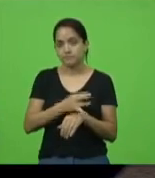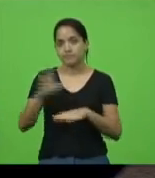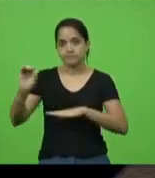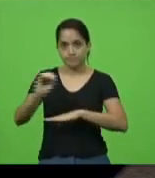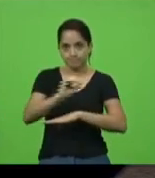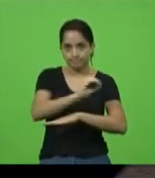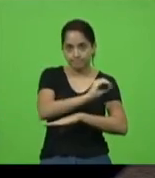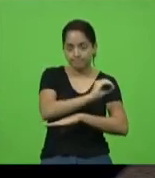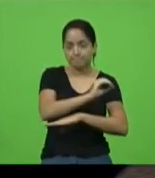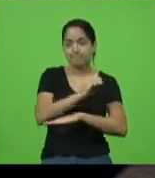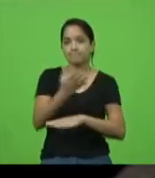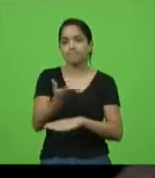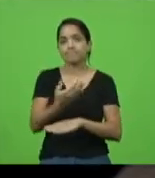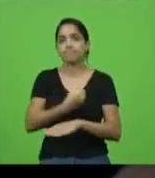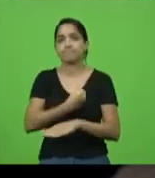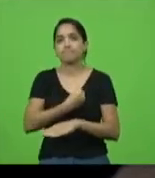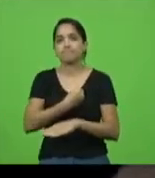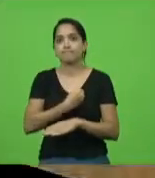aqui com a sua presença.